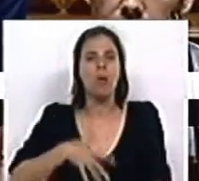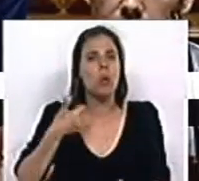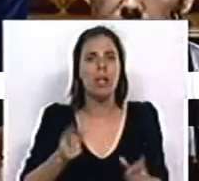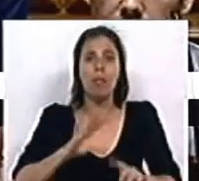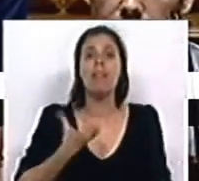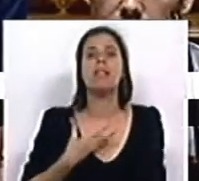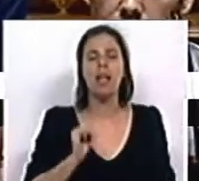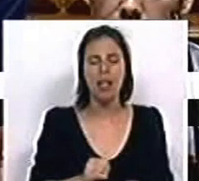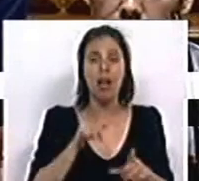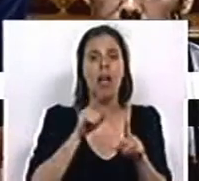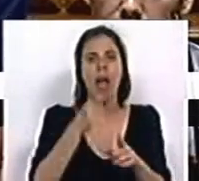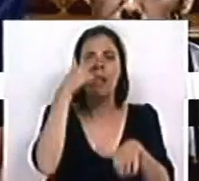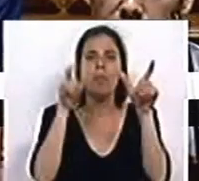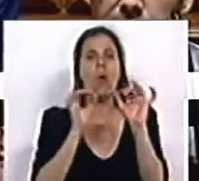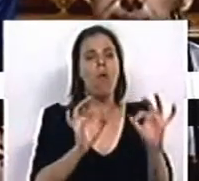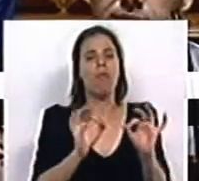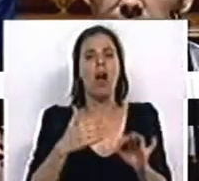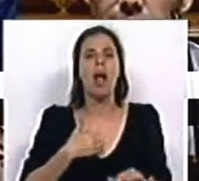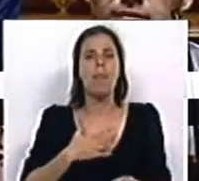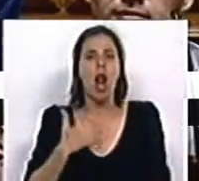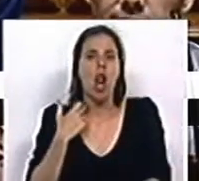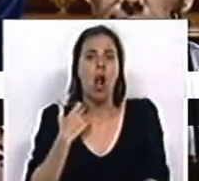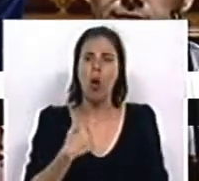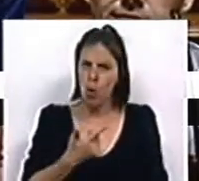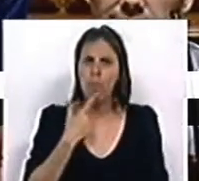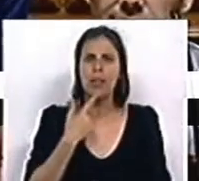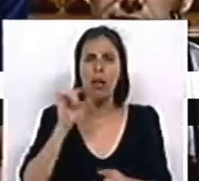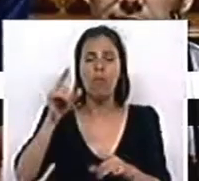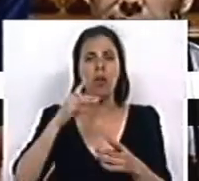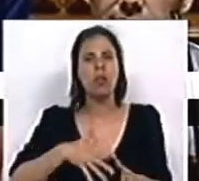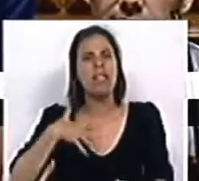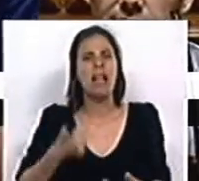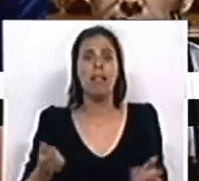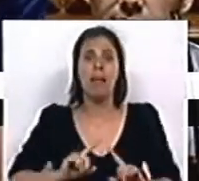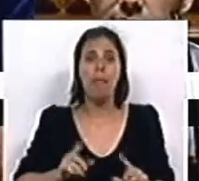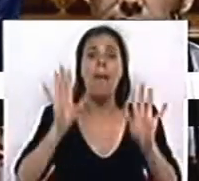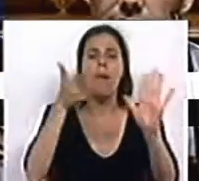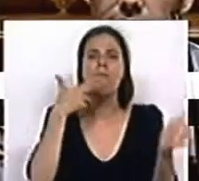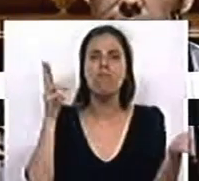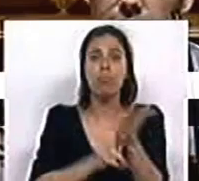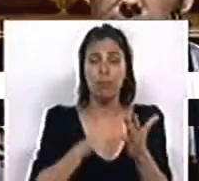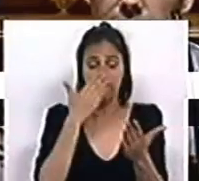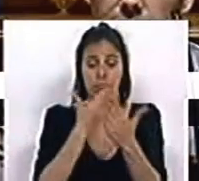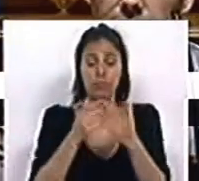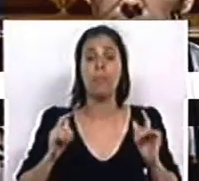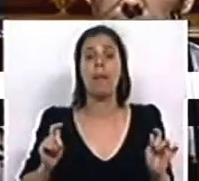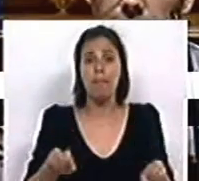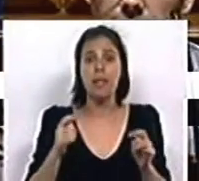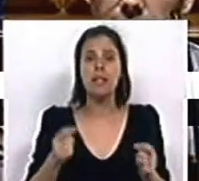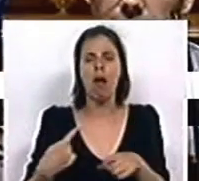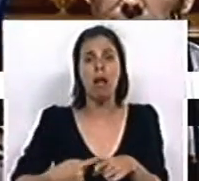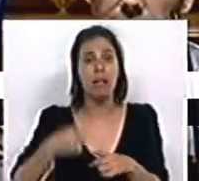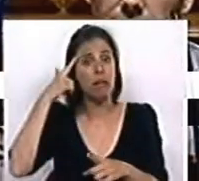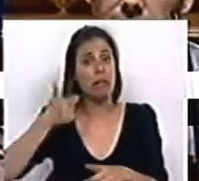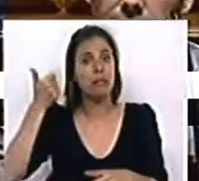desconforto do CDS, o Partido do Contribuinte e dos pequenos empresários. Percebo o vosso desconforto. Mas a verdade é que perante a pressão dos grandes